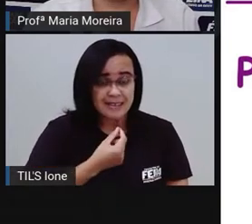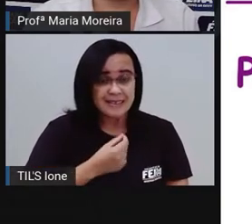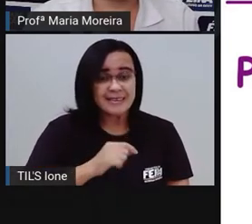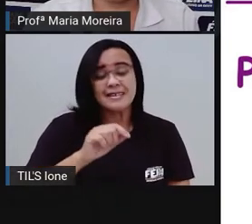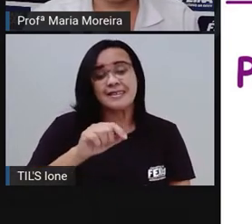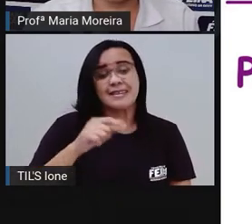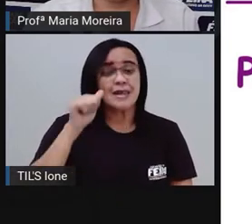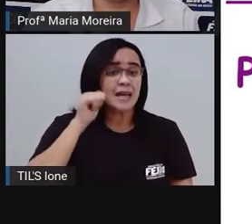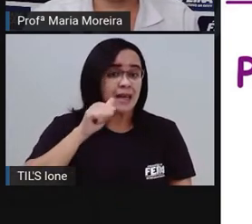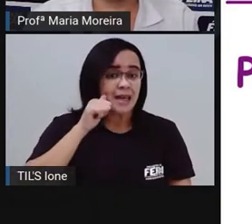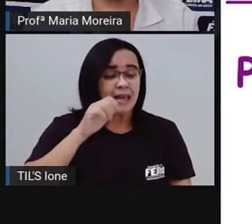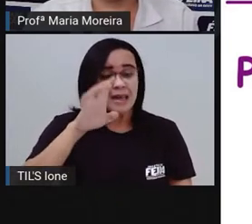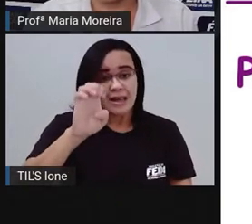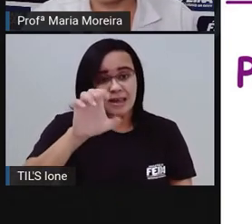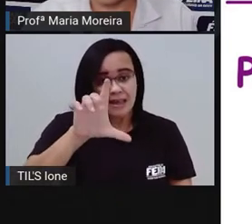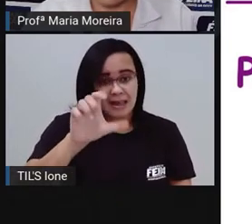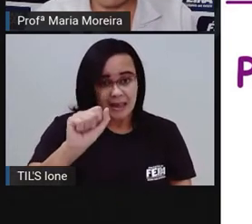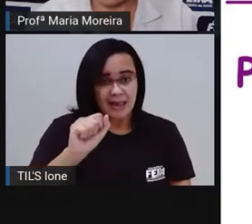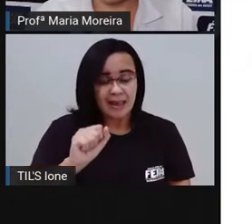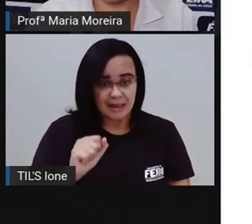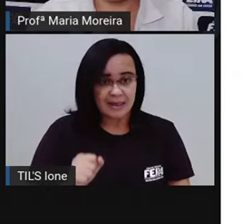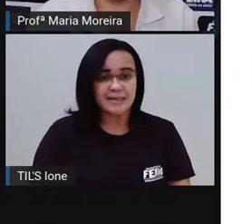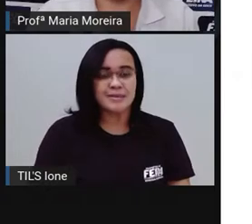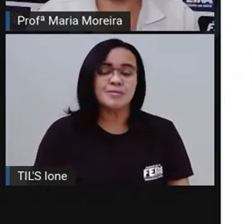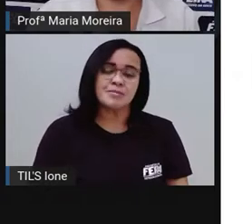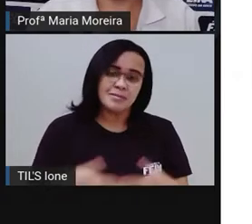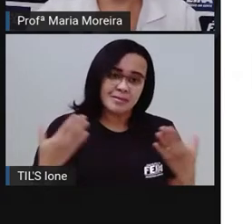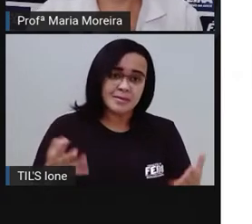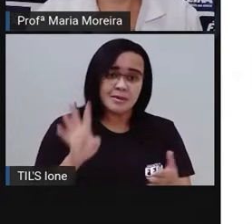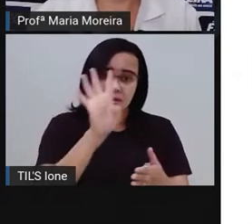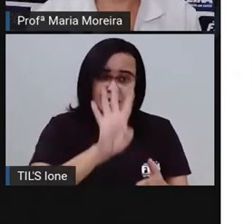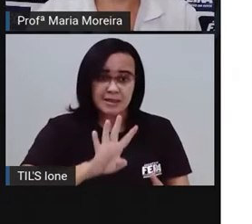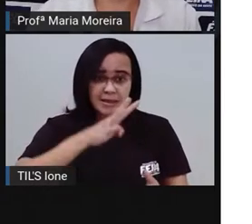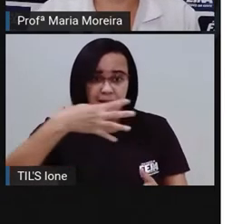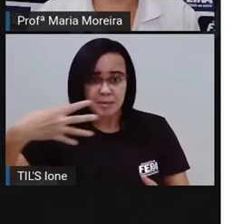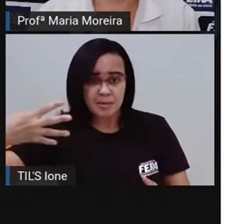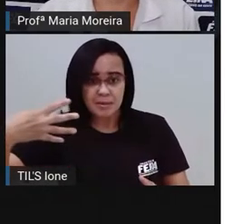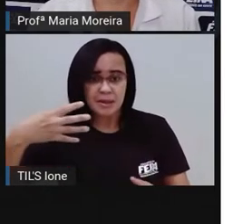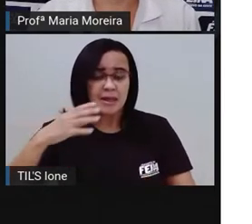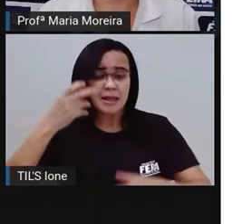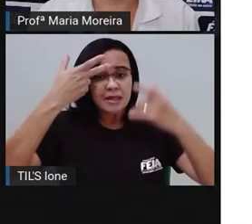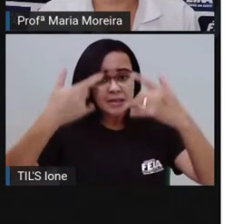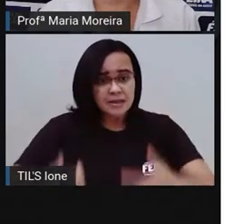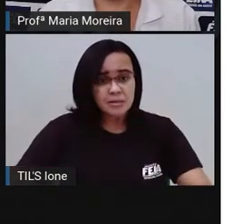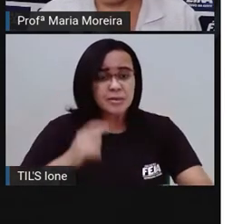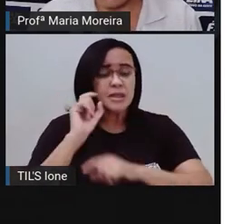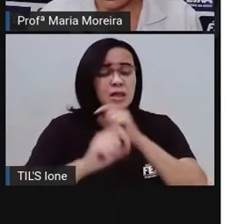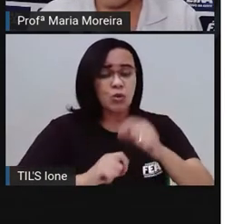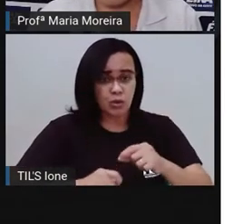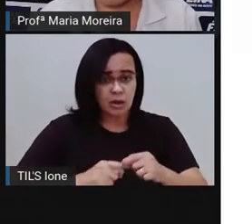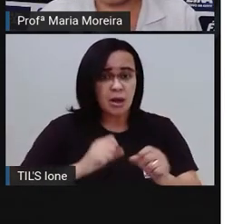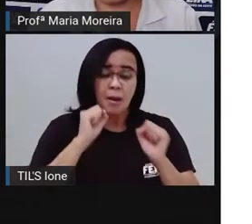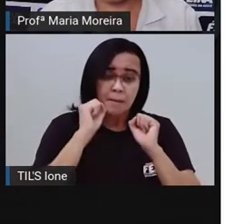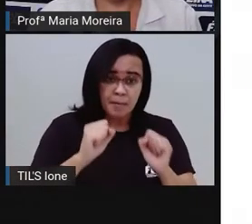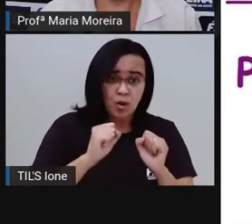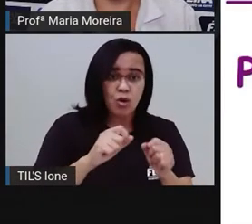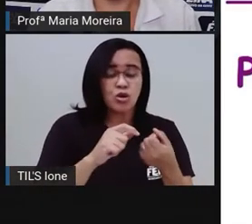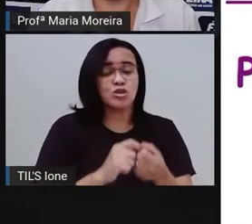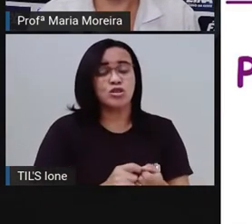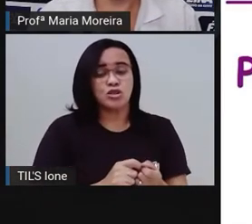é feminino. Por isso que tem lá, né? Nessa tabela aqui, que existem, Eles vão variar em masculino e